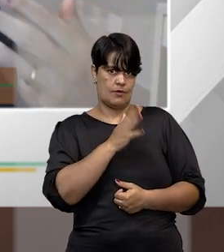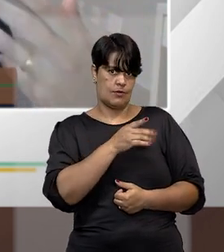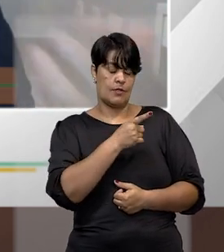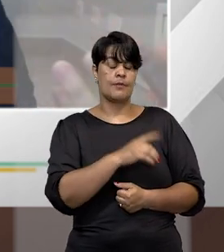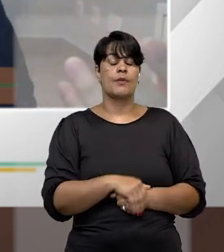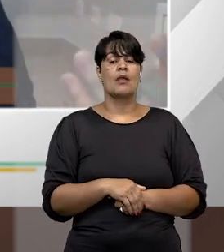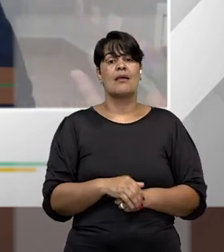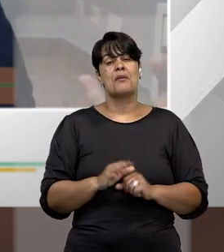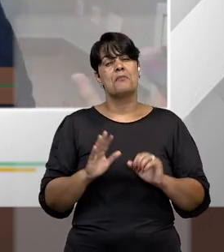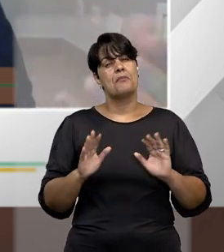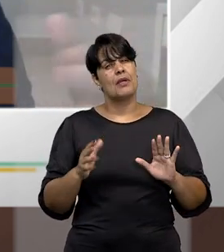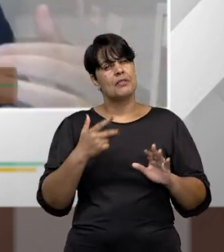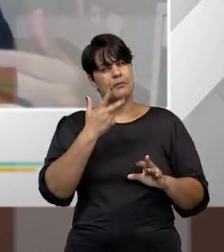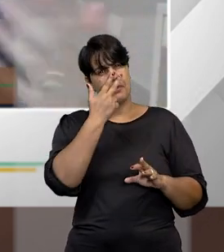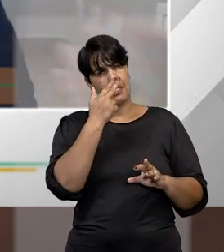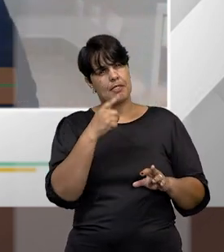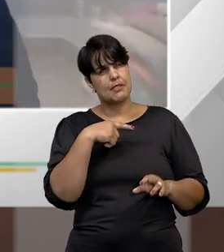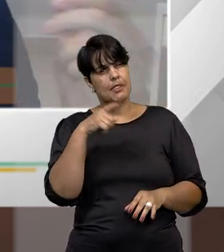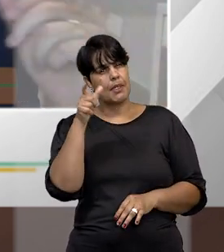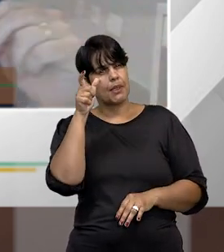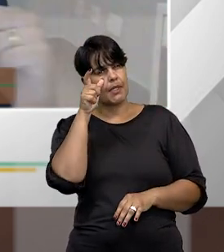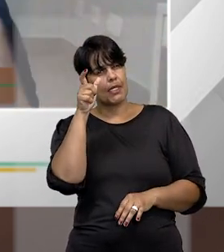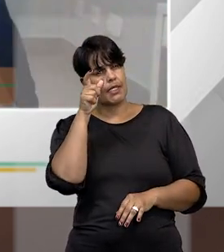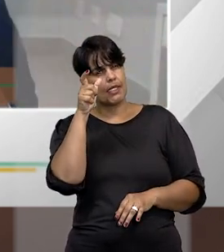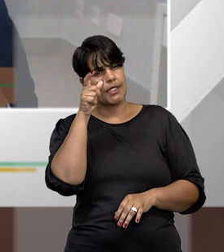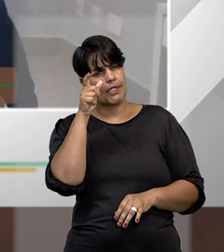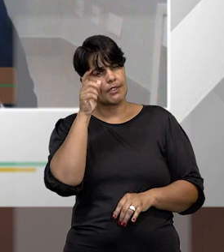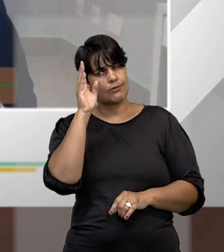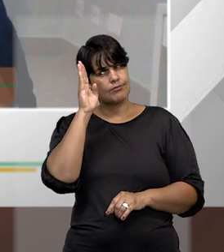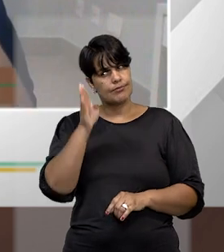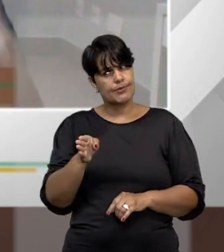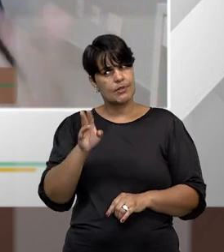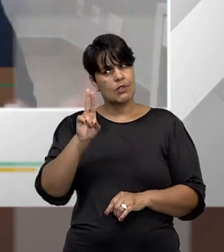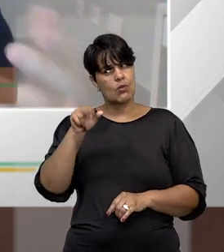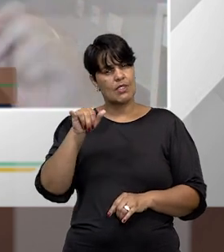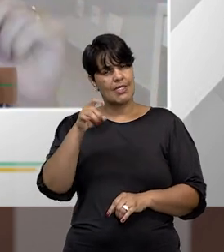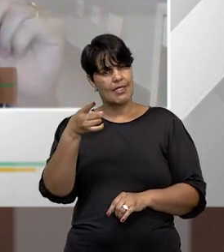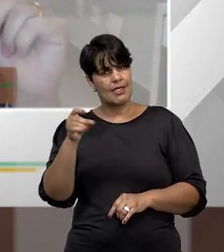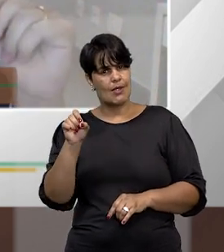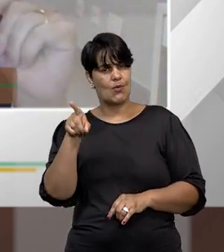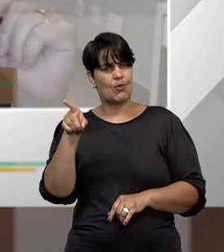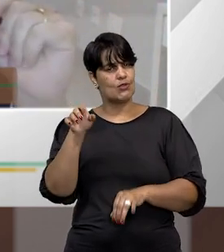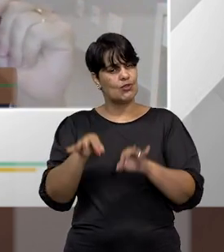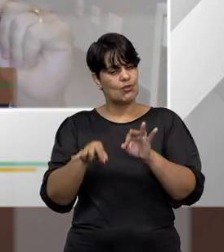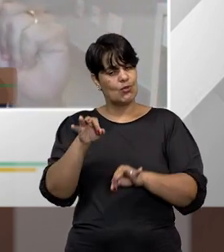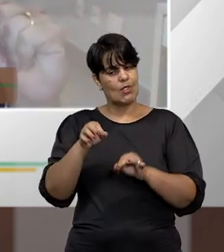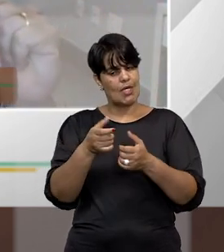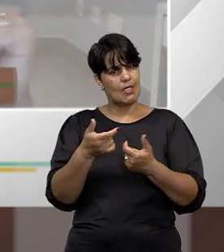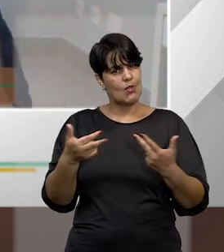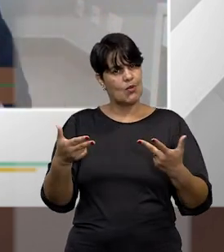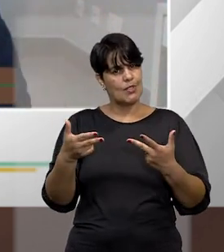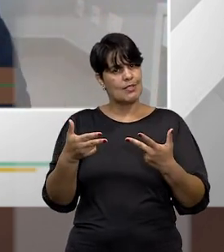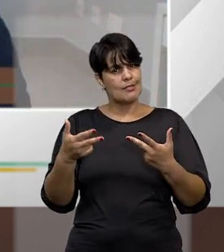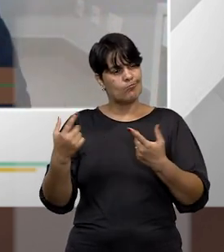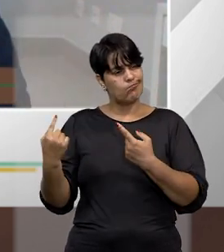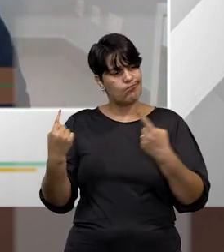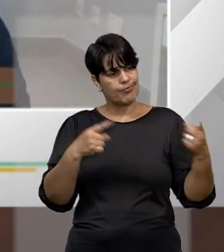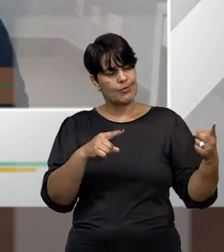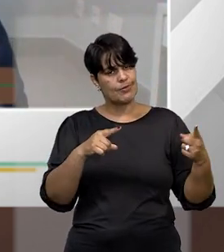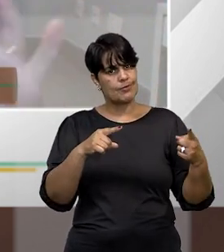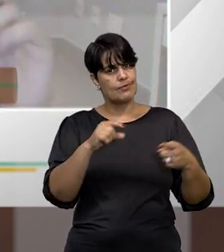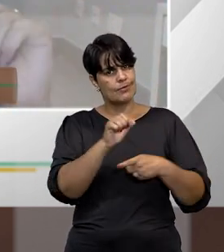inerente à União no julgamento das condutas que desafiam os crimes previstos na Lei 14